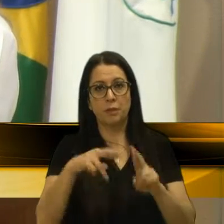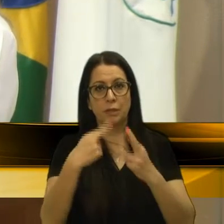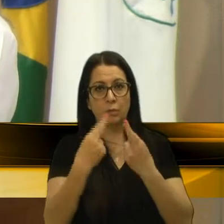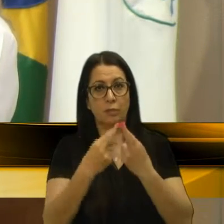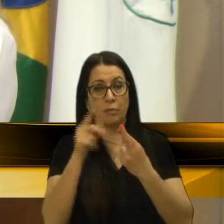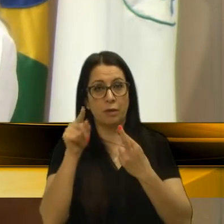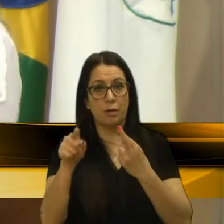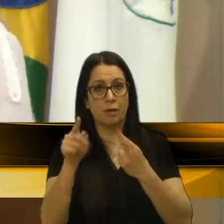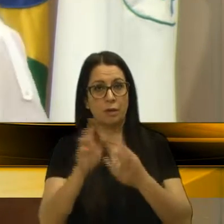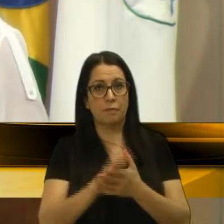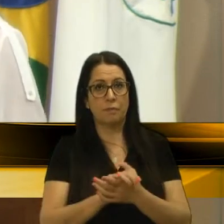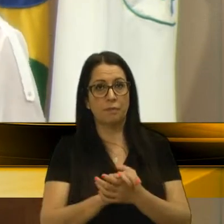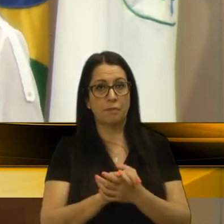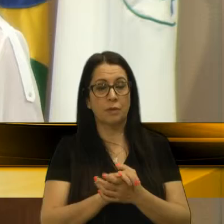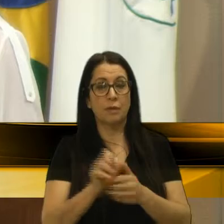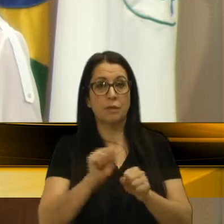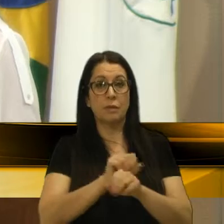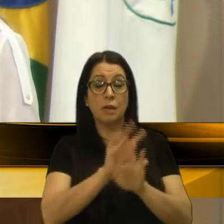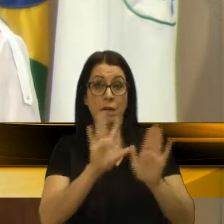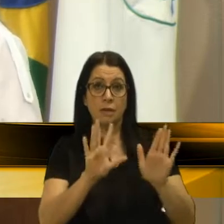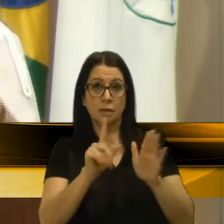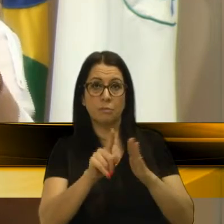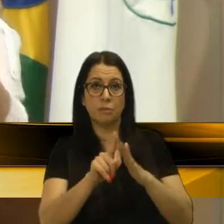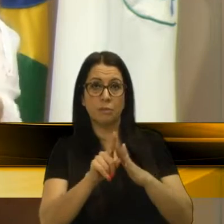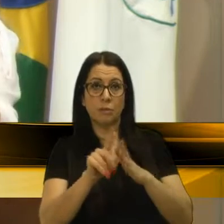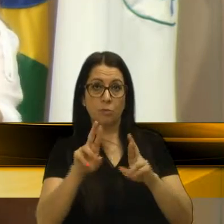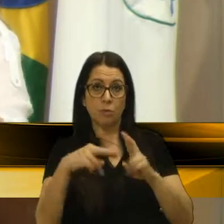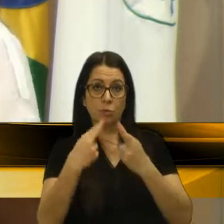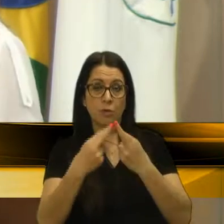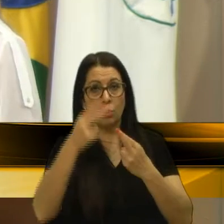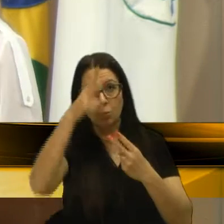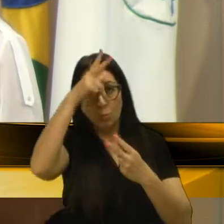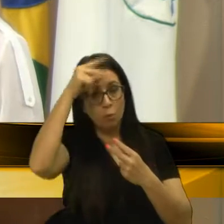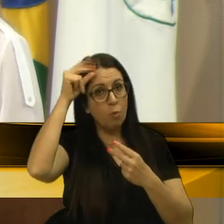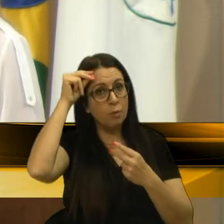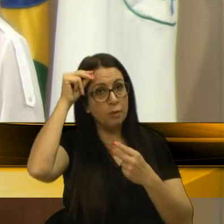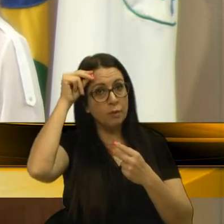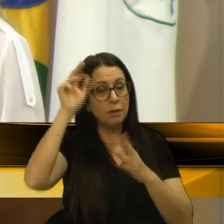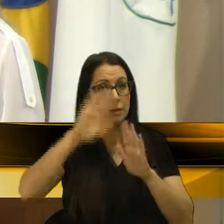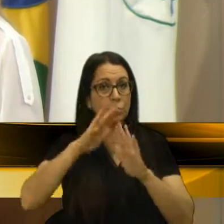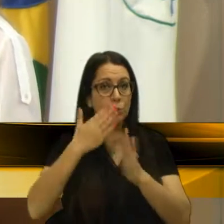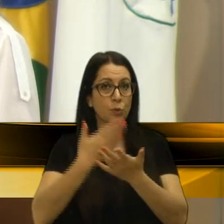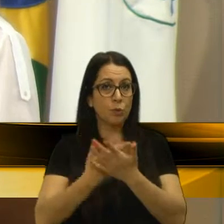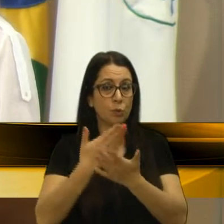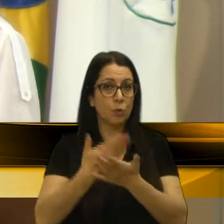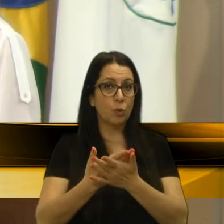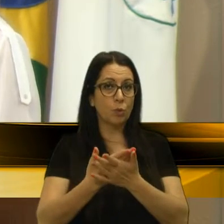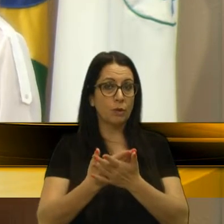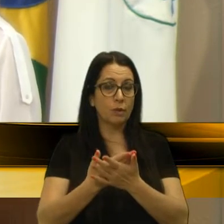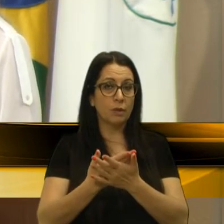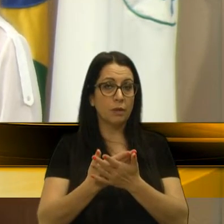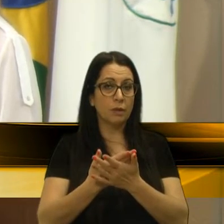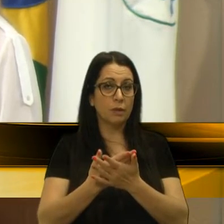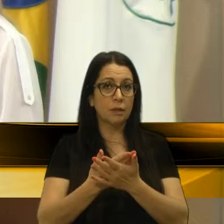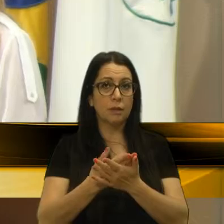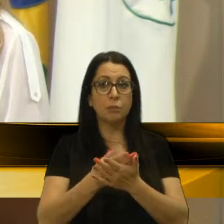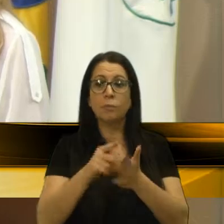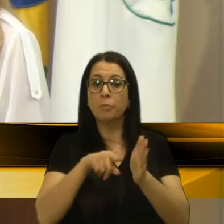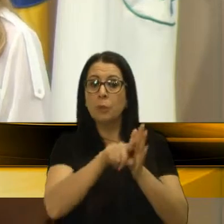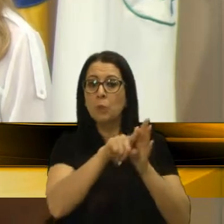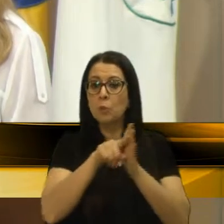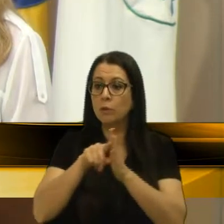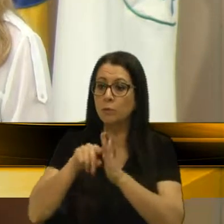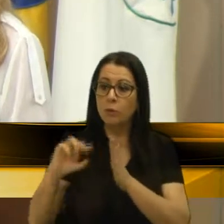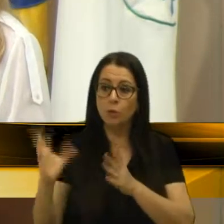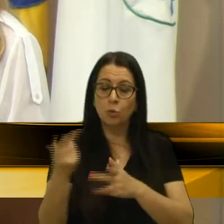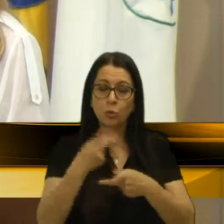lá de esclarecimentos, era uma audiência pública na escola, uma consulta popular com